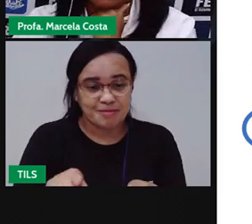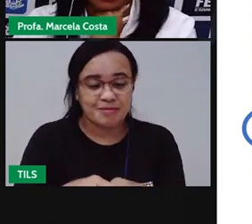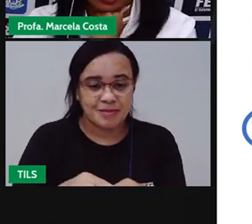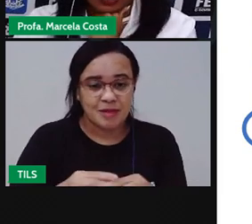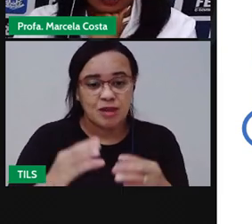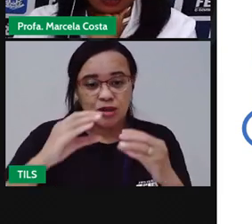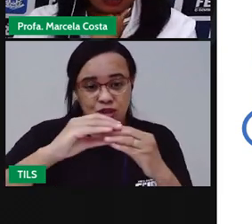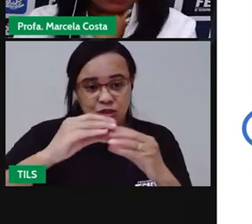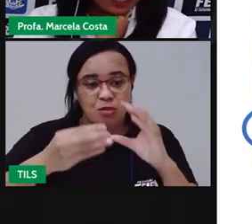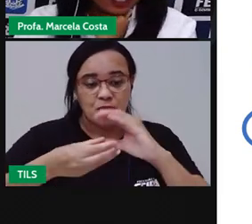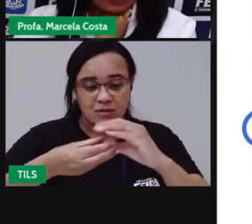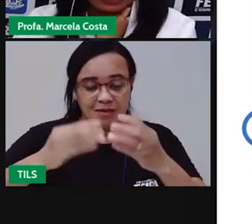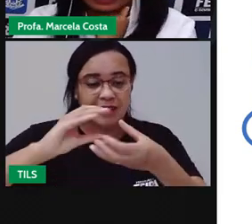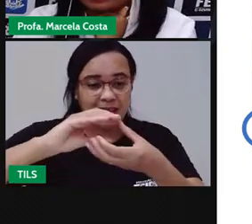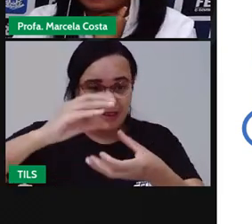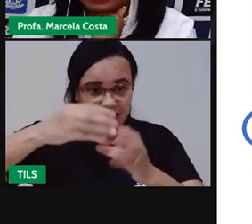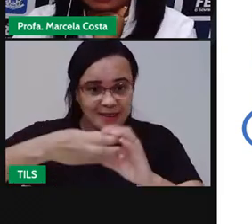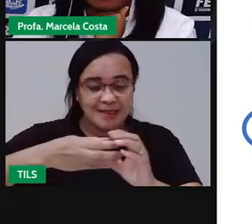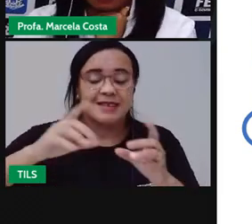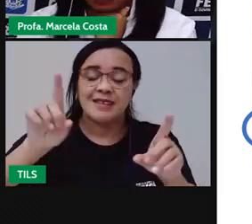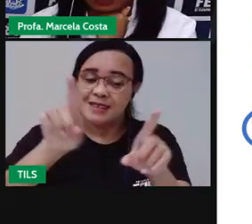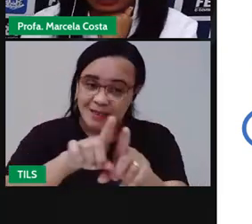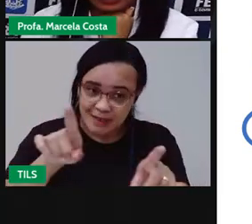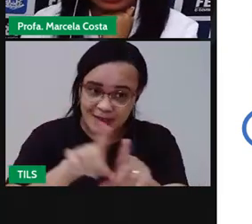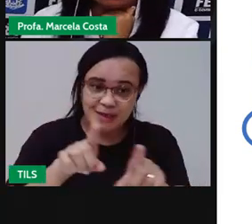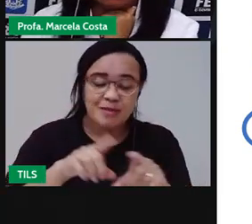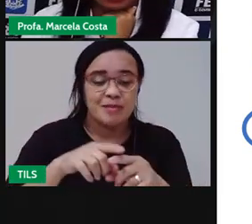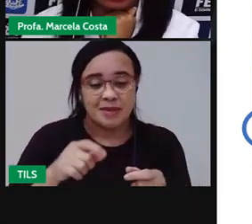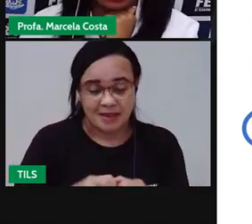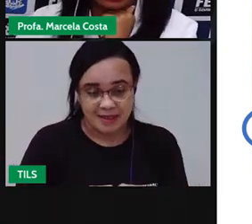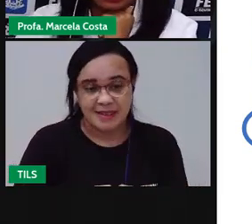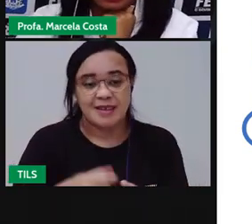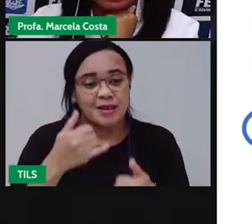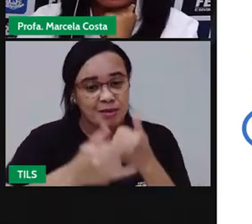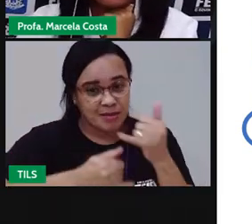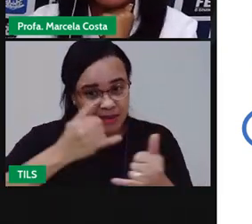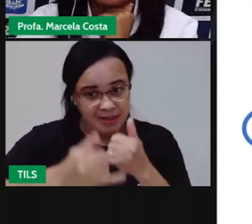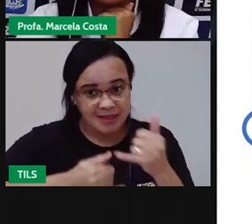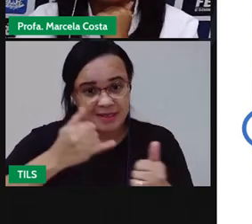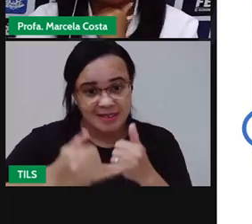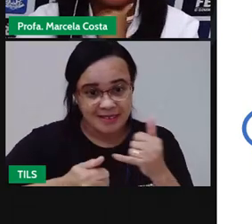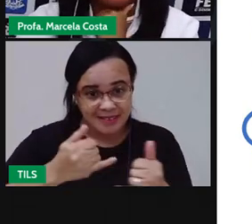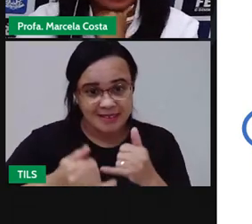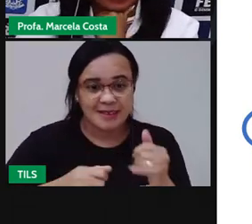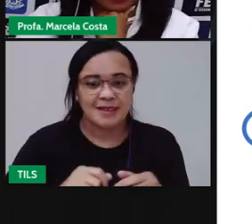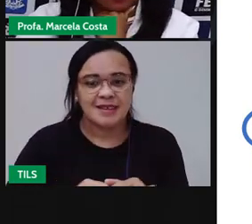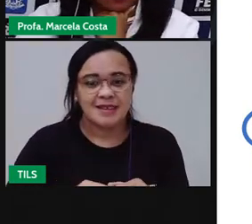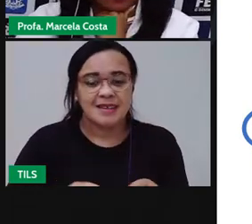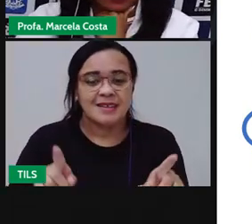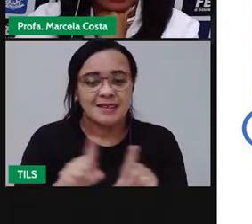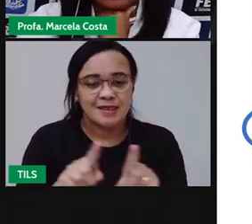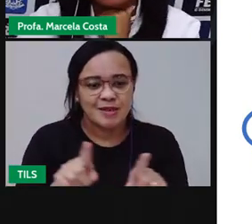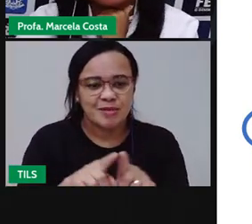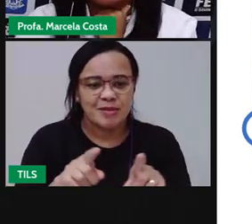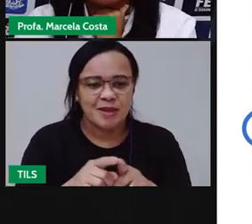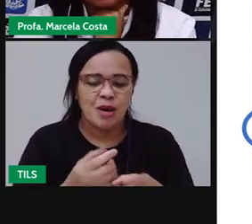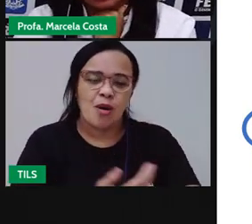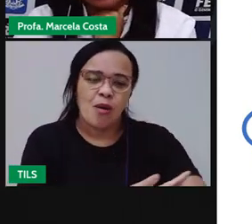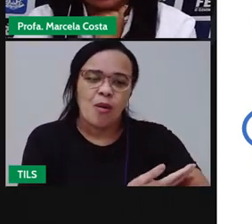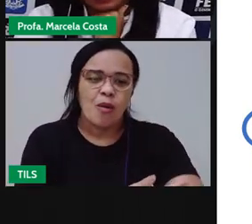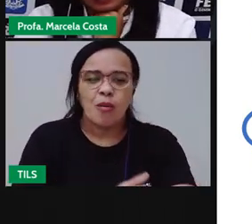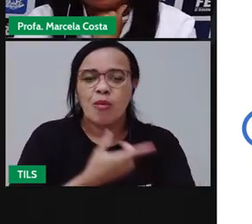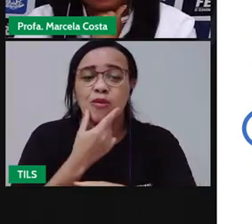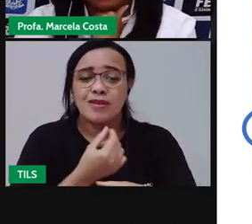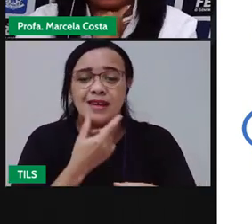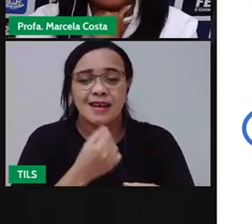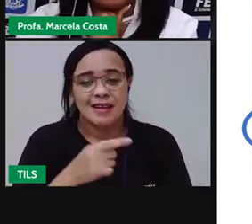O joguinho de montar. Também tá faltando aqui nessa imagem. E o boneco. Então aqui eu